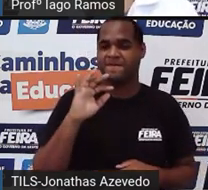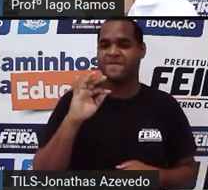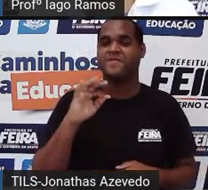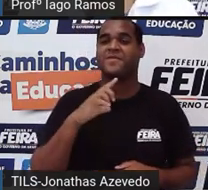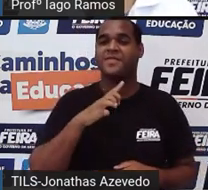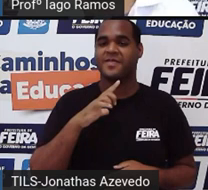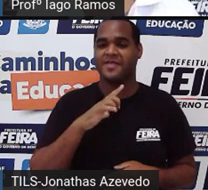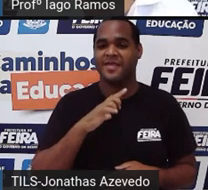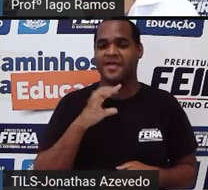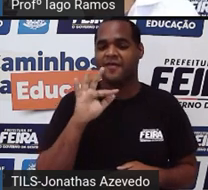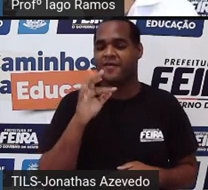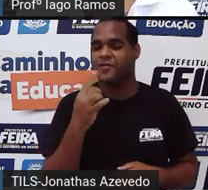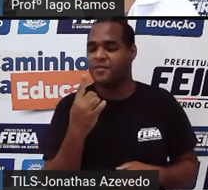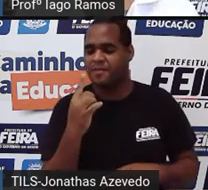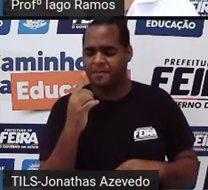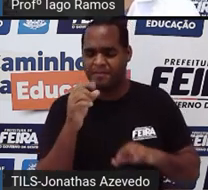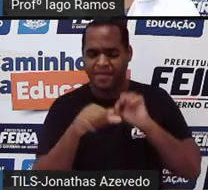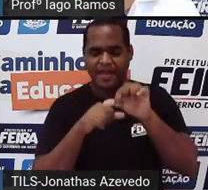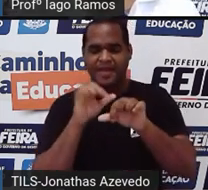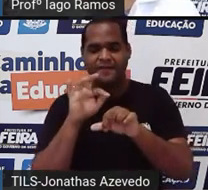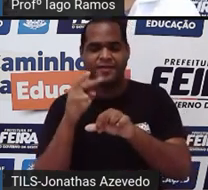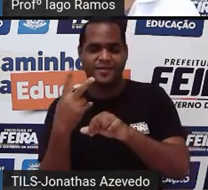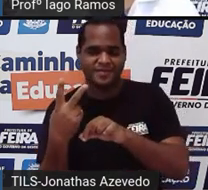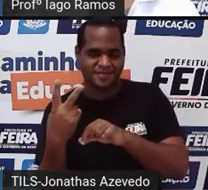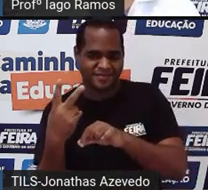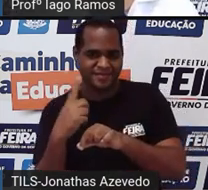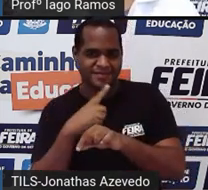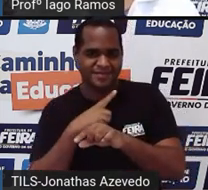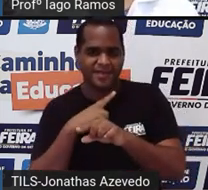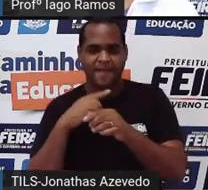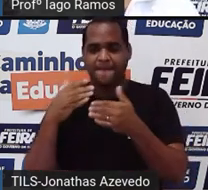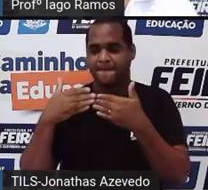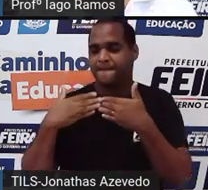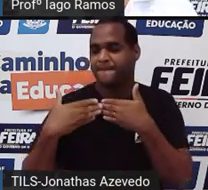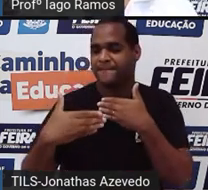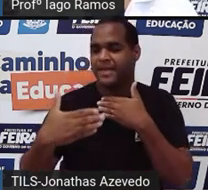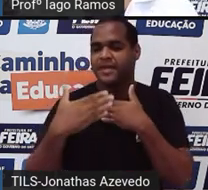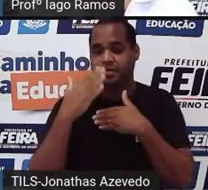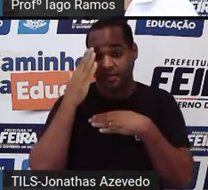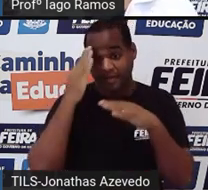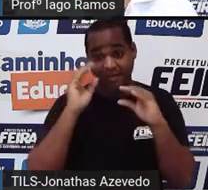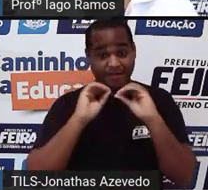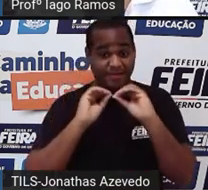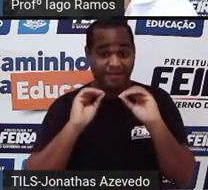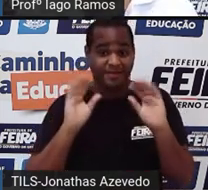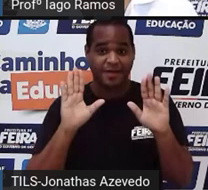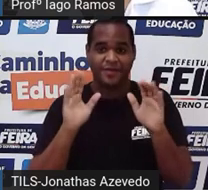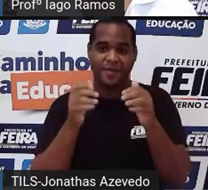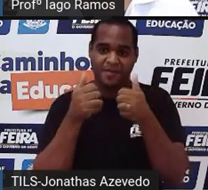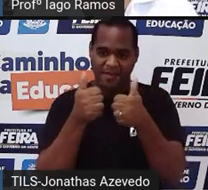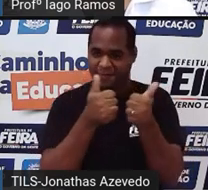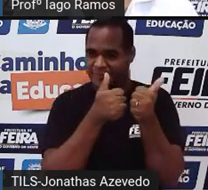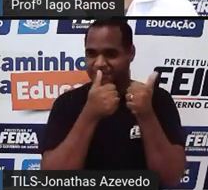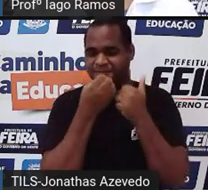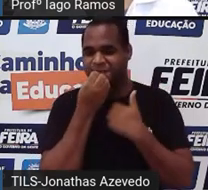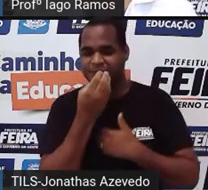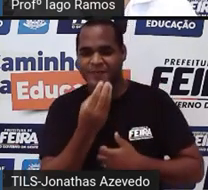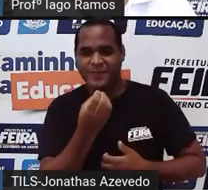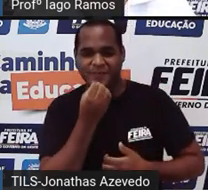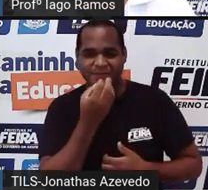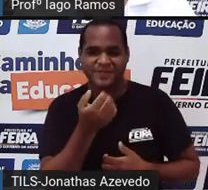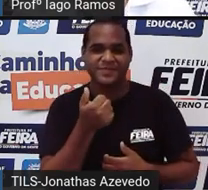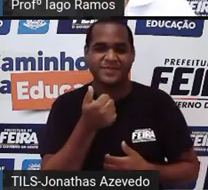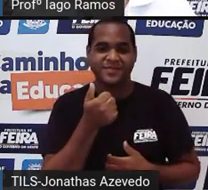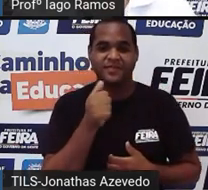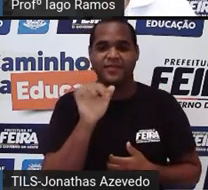Tranquilo? Vamos lá. Um pouquinho mais na frente, a gente vai entender isso direitinho, tá bom? Um detalhe,